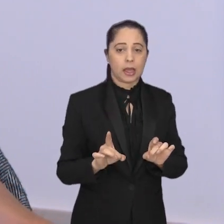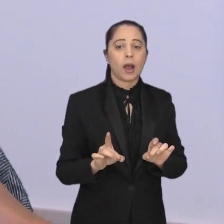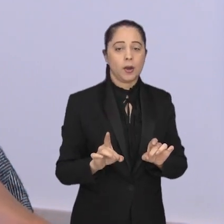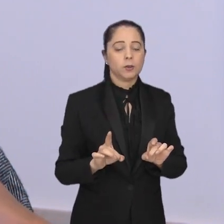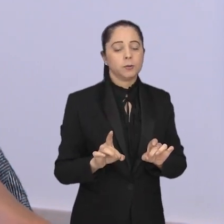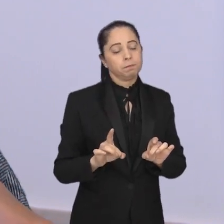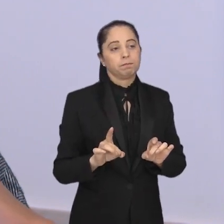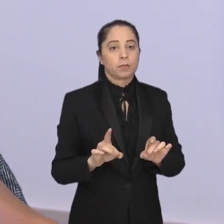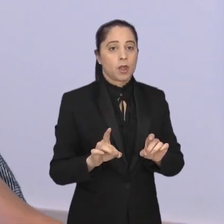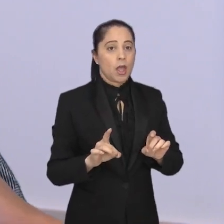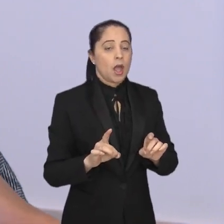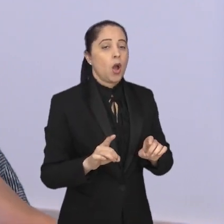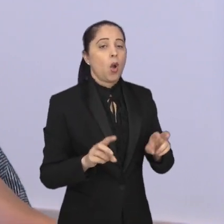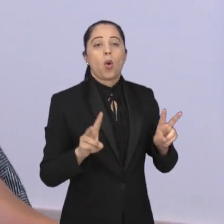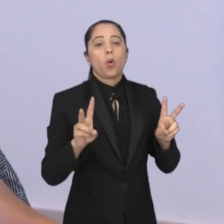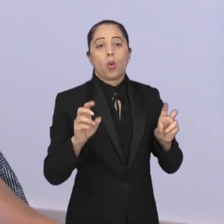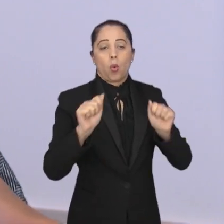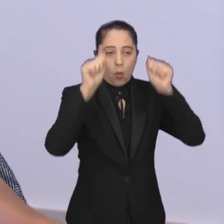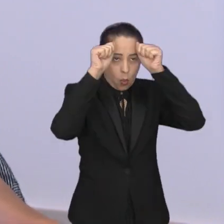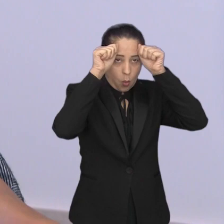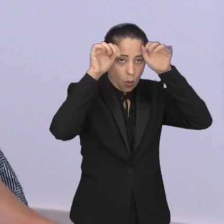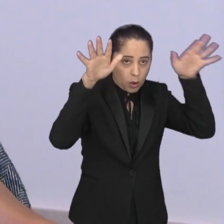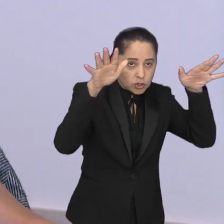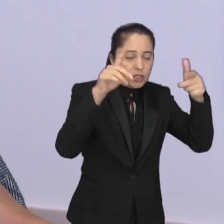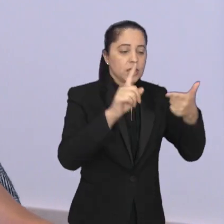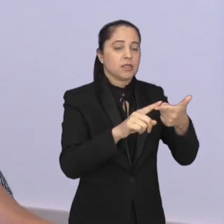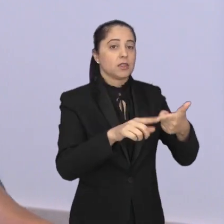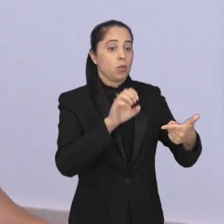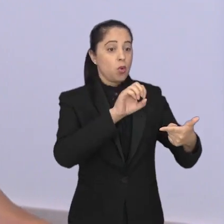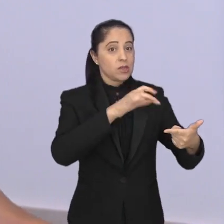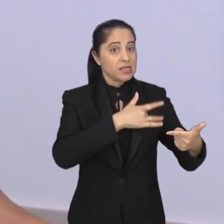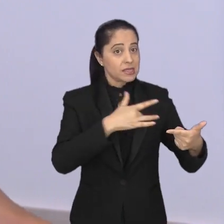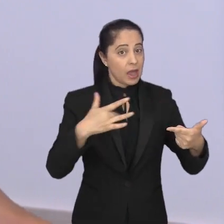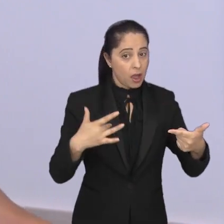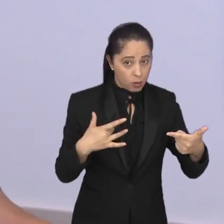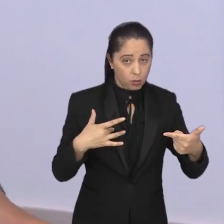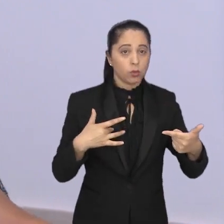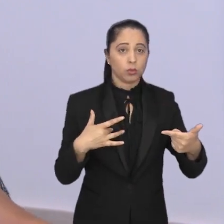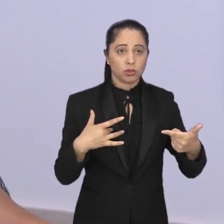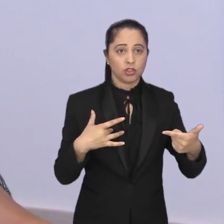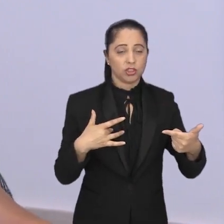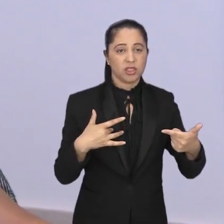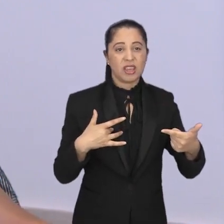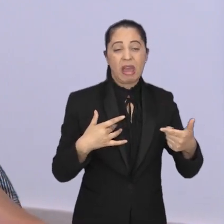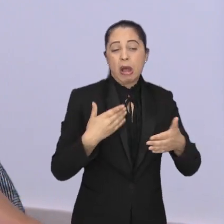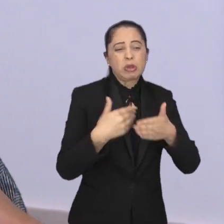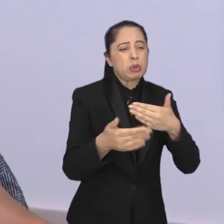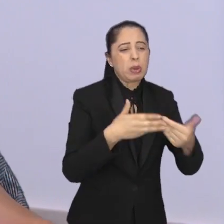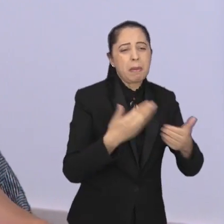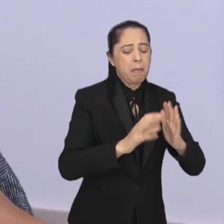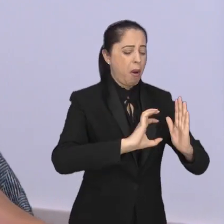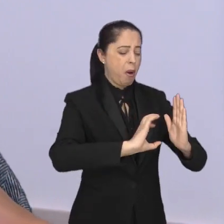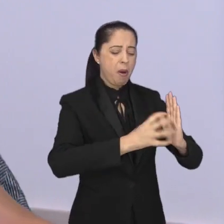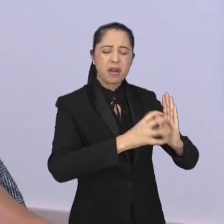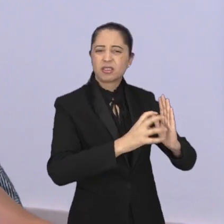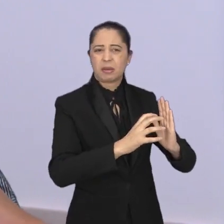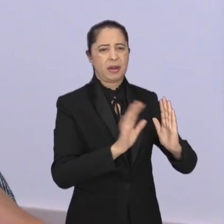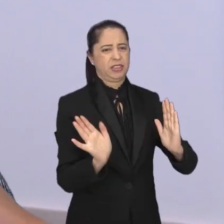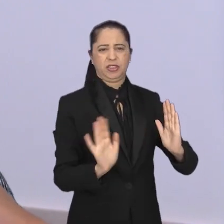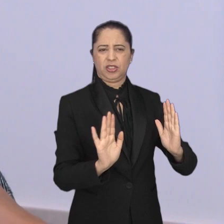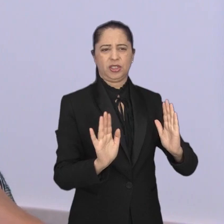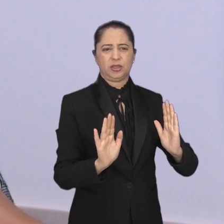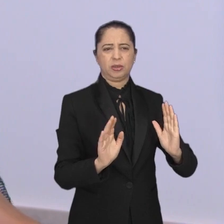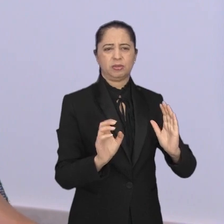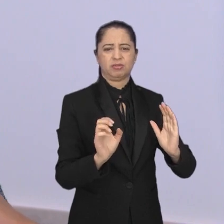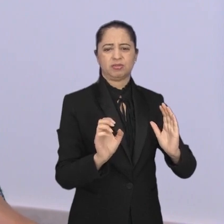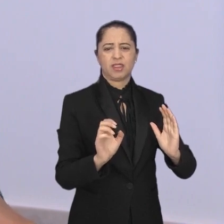creio que o autismo e a questão da saúde, assim como da educação, é uma questão apartidária. Está acima